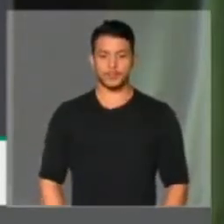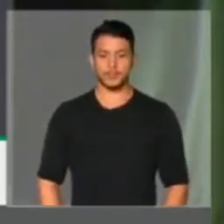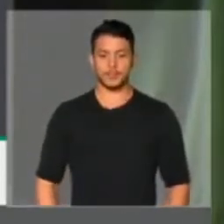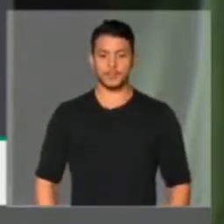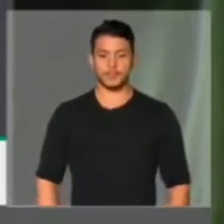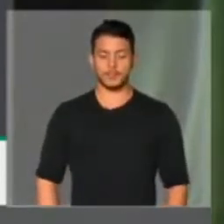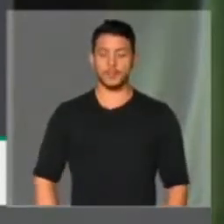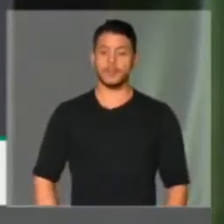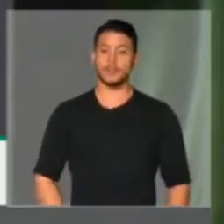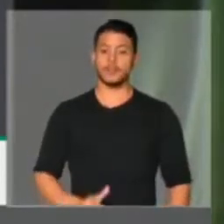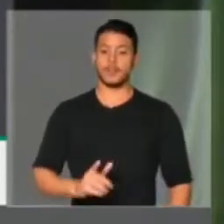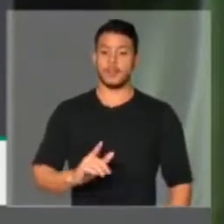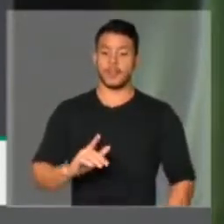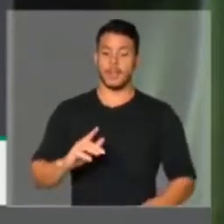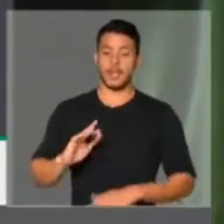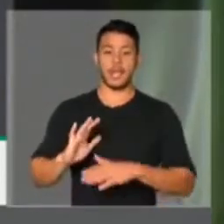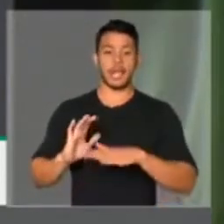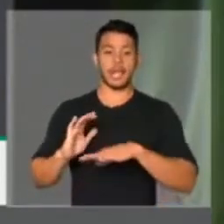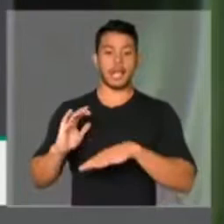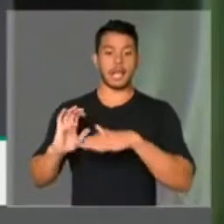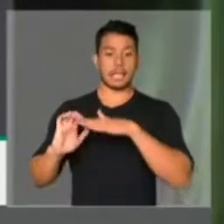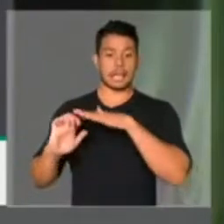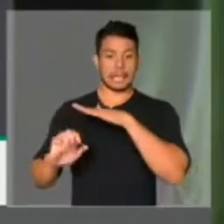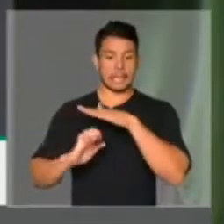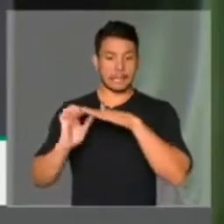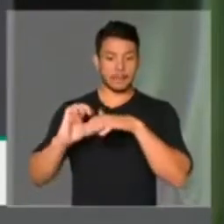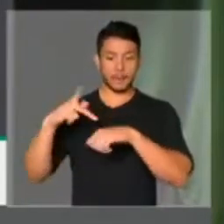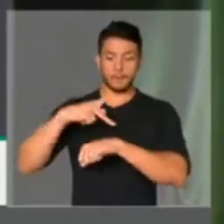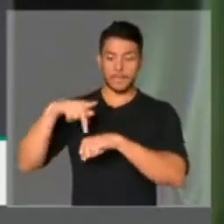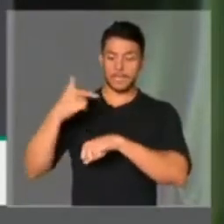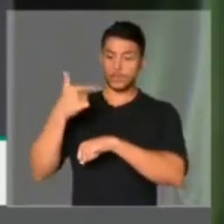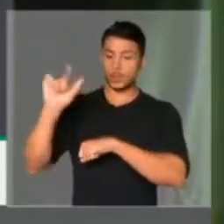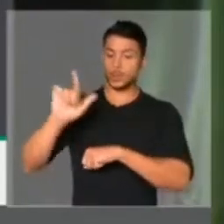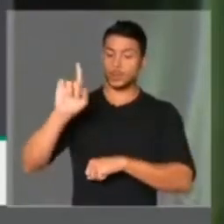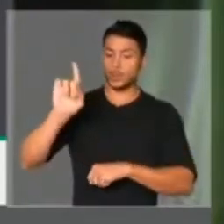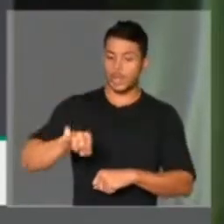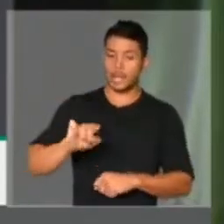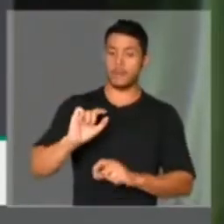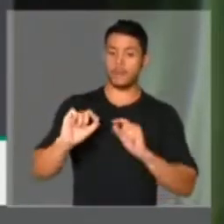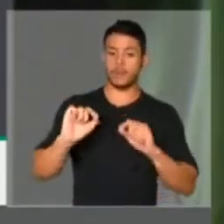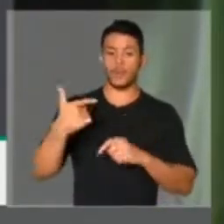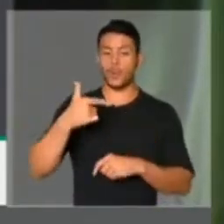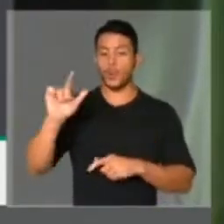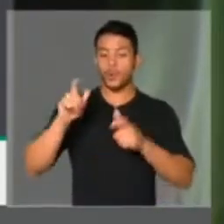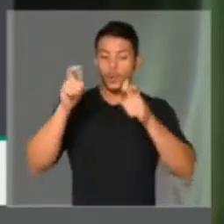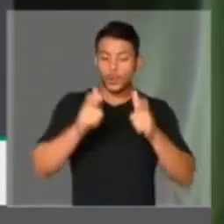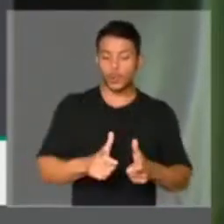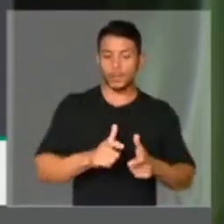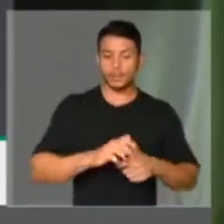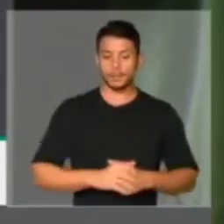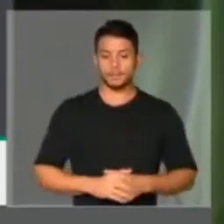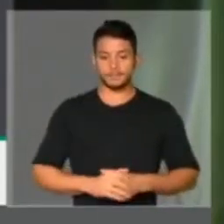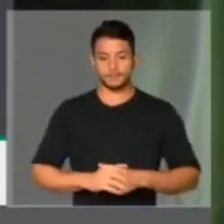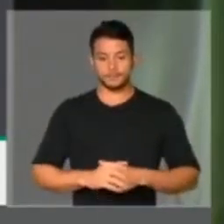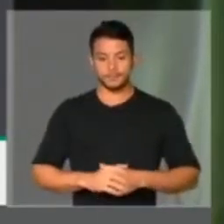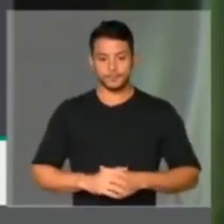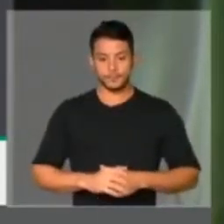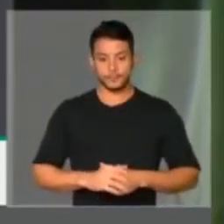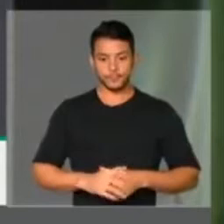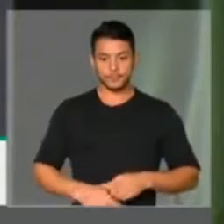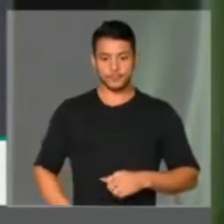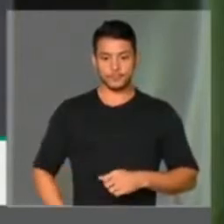A estrangeira vai onde tem o mercado, ela vai no filé, é isso que ela quer. Quer dizer,